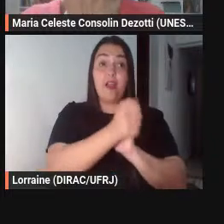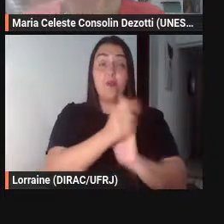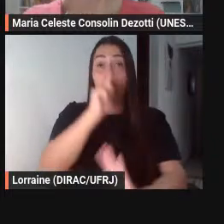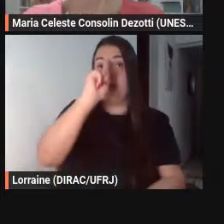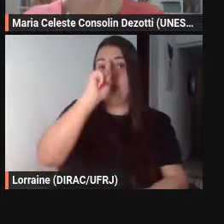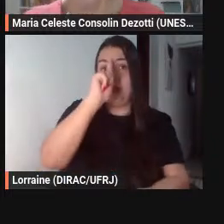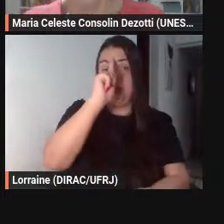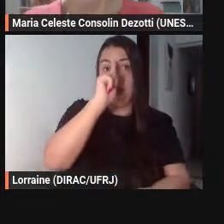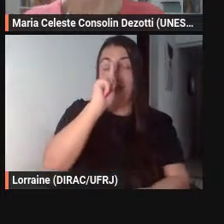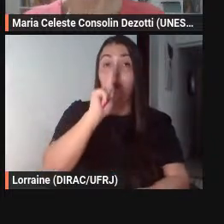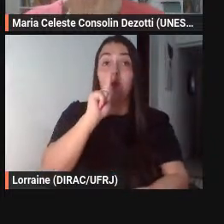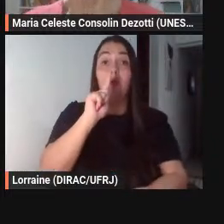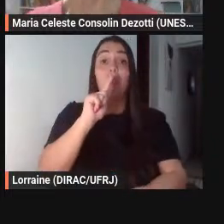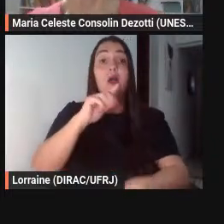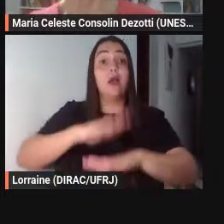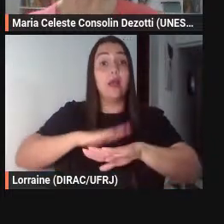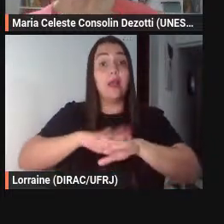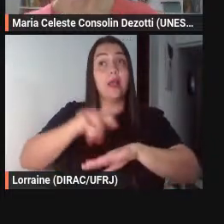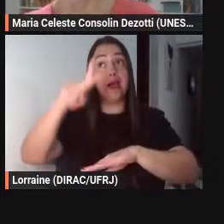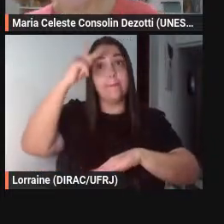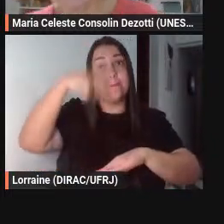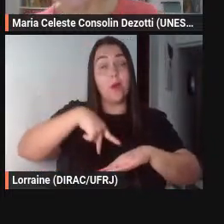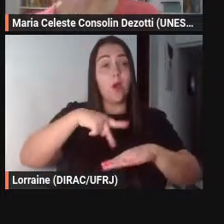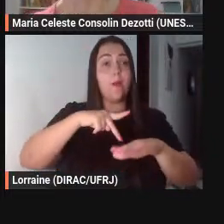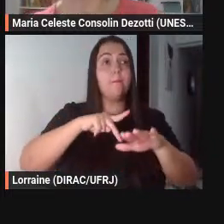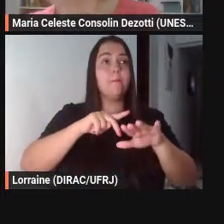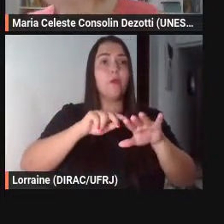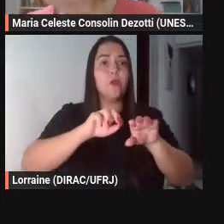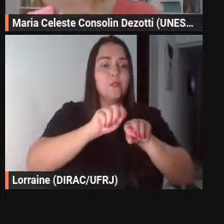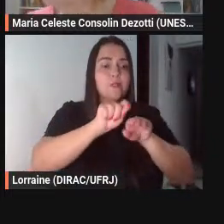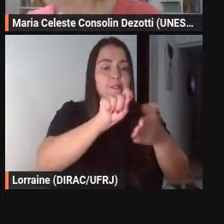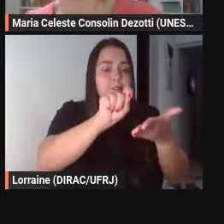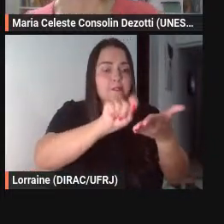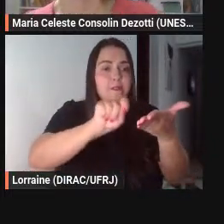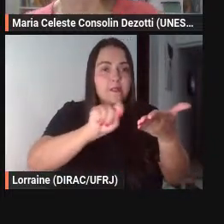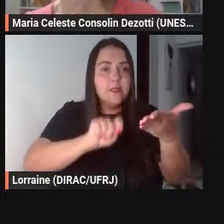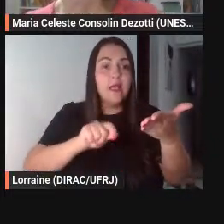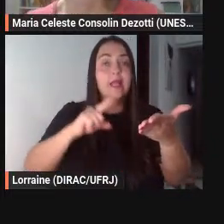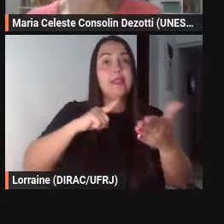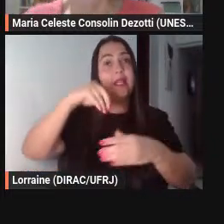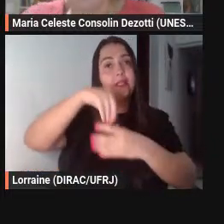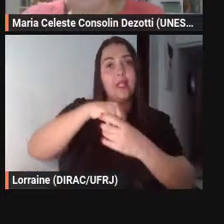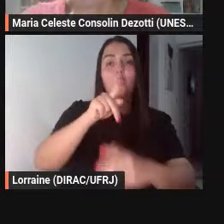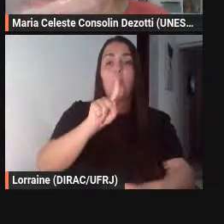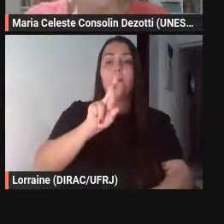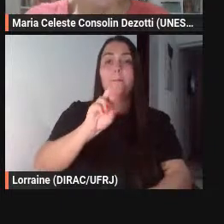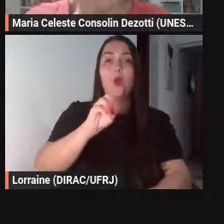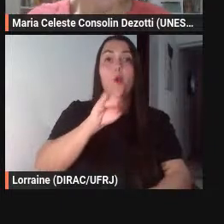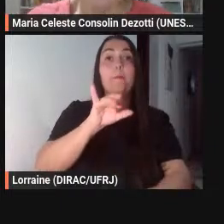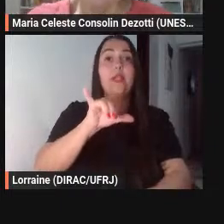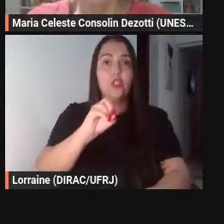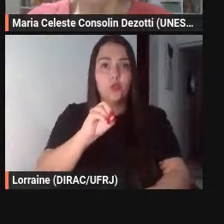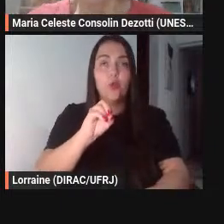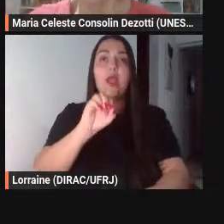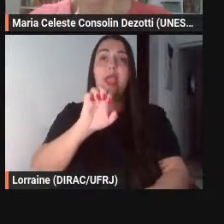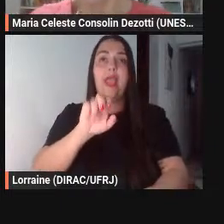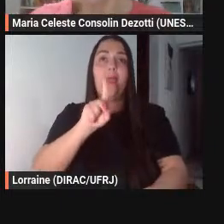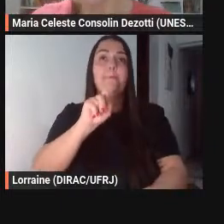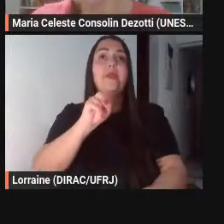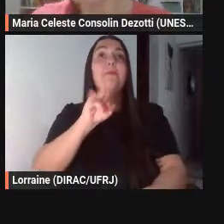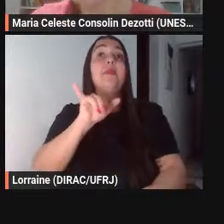aparece tanto com o promítio como com o epimítio é muito raro esse tipo de